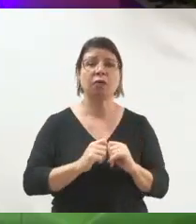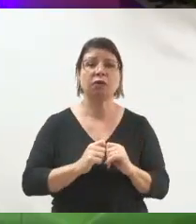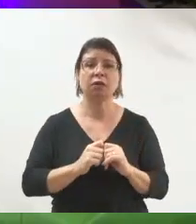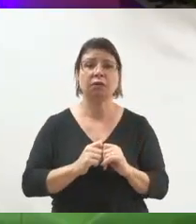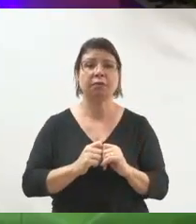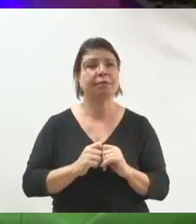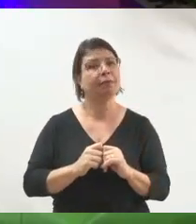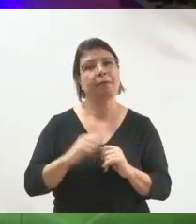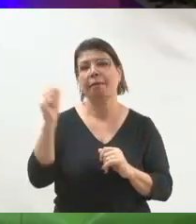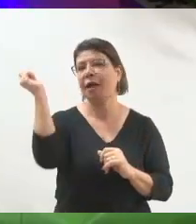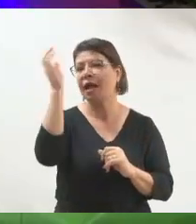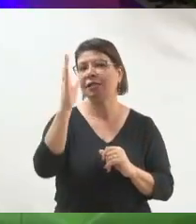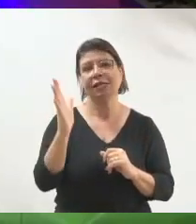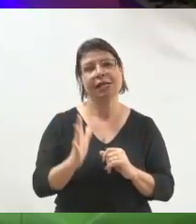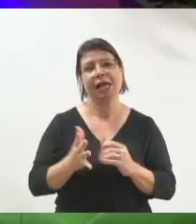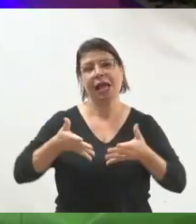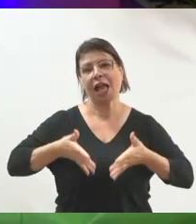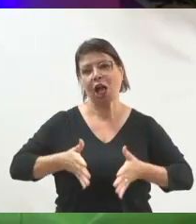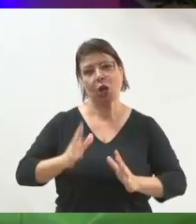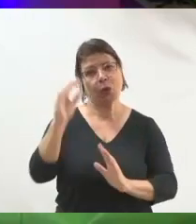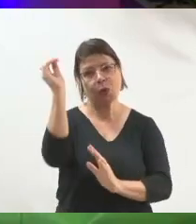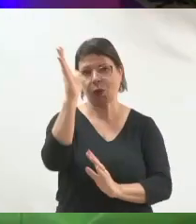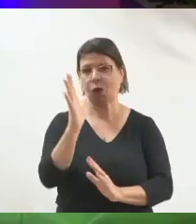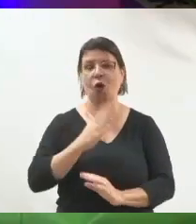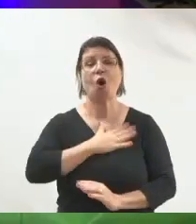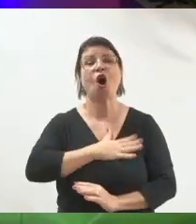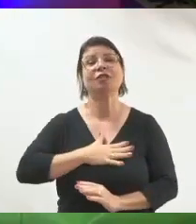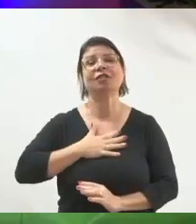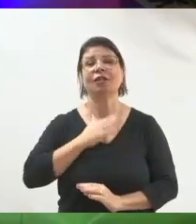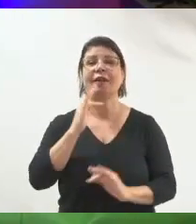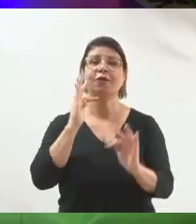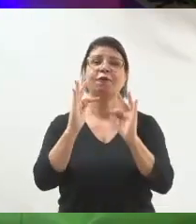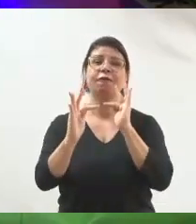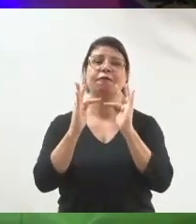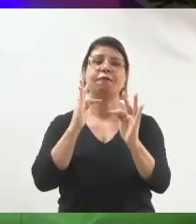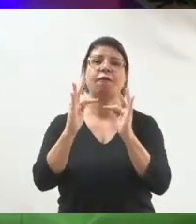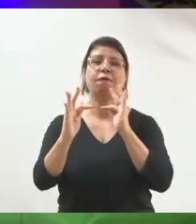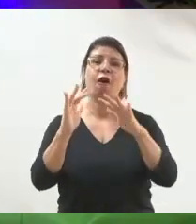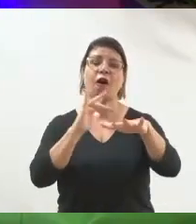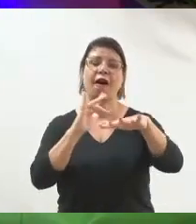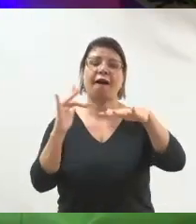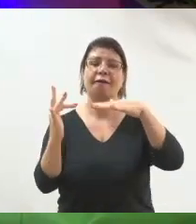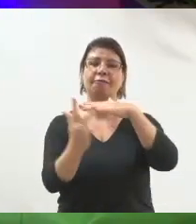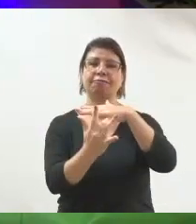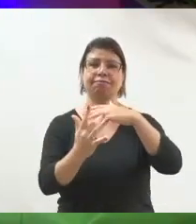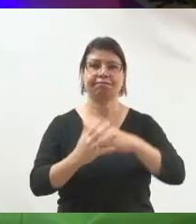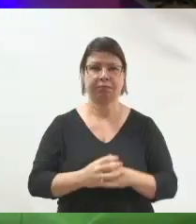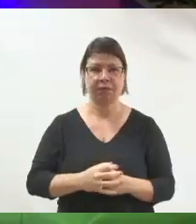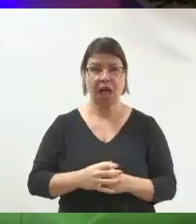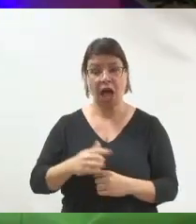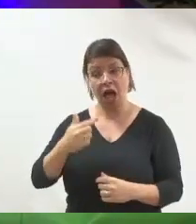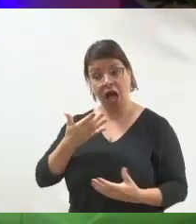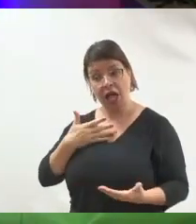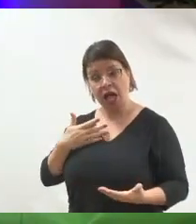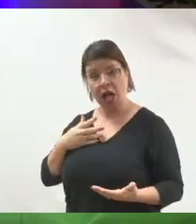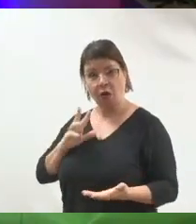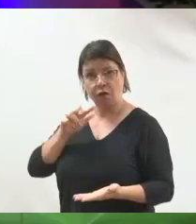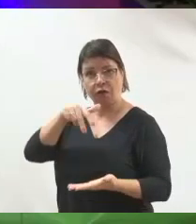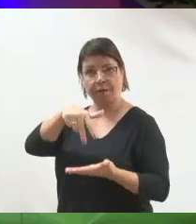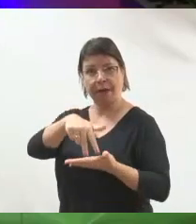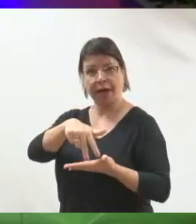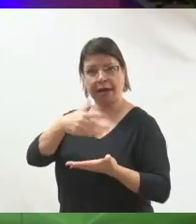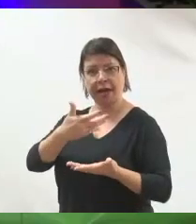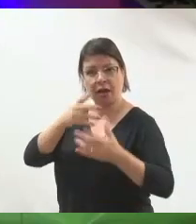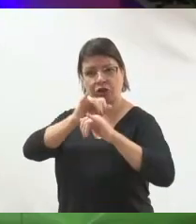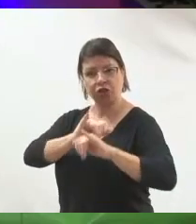O brasileiro gosta é dar fofoca na rede social. A gente não compete, então, com a pessoa que está